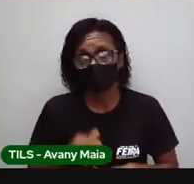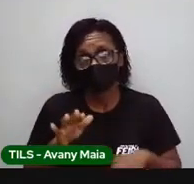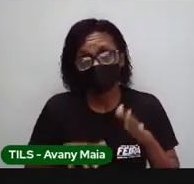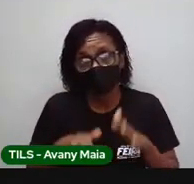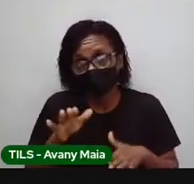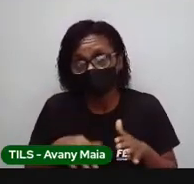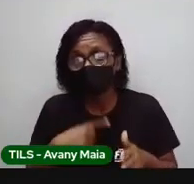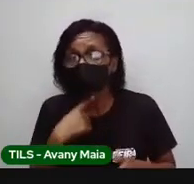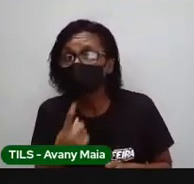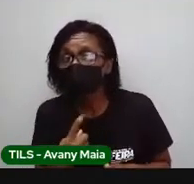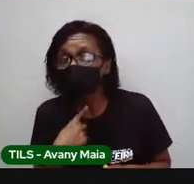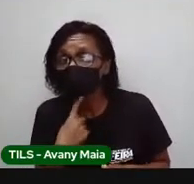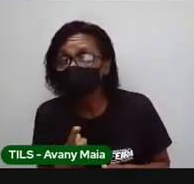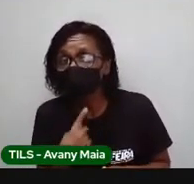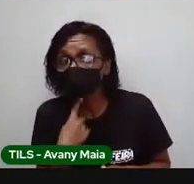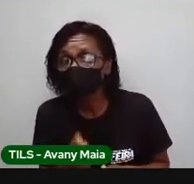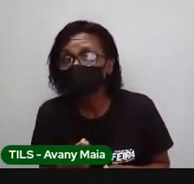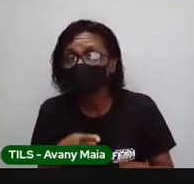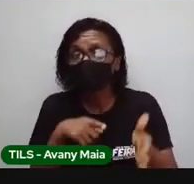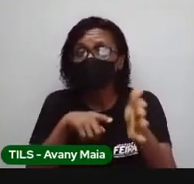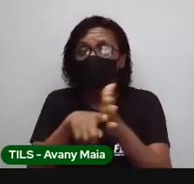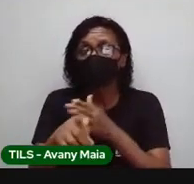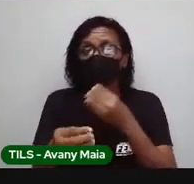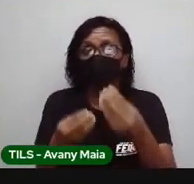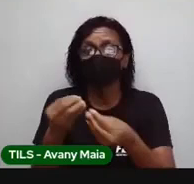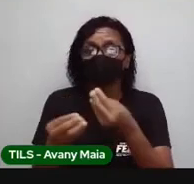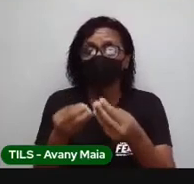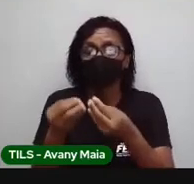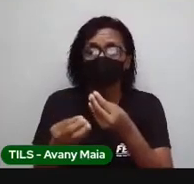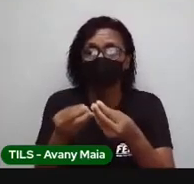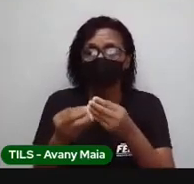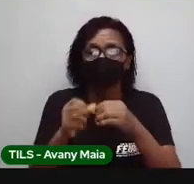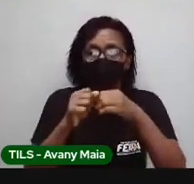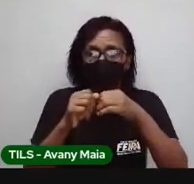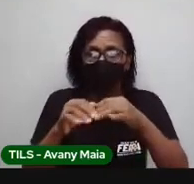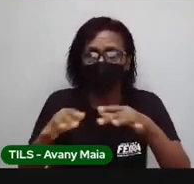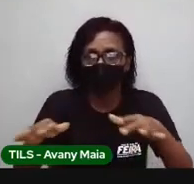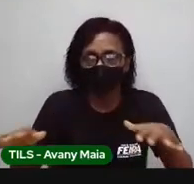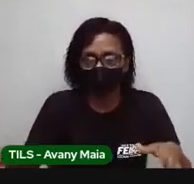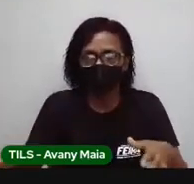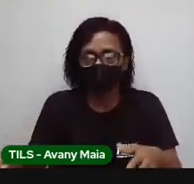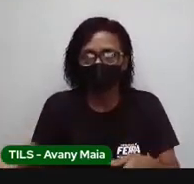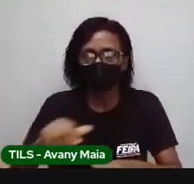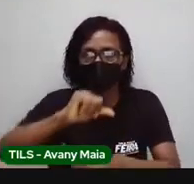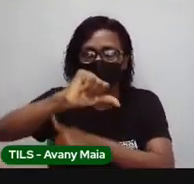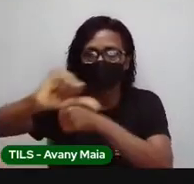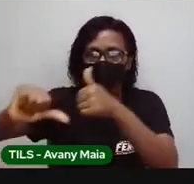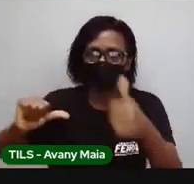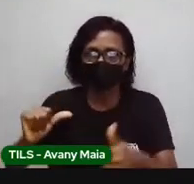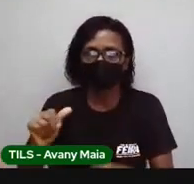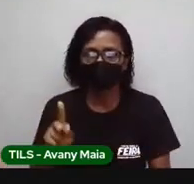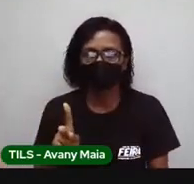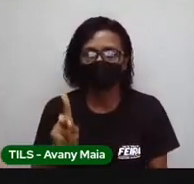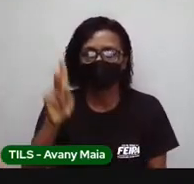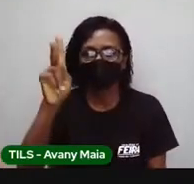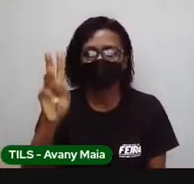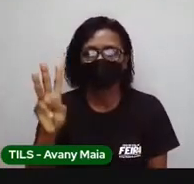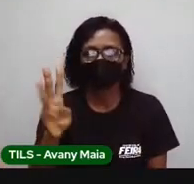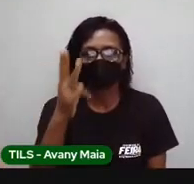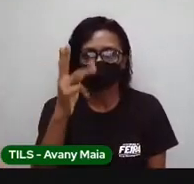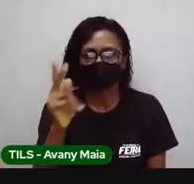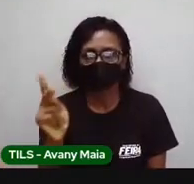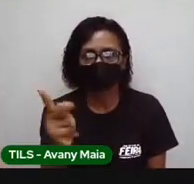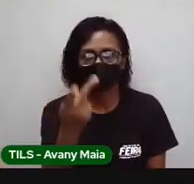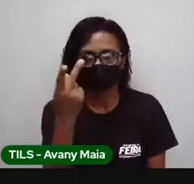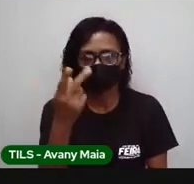perguntinha aqui, ó. Como fazer esse consumo ficar em quilowatts, hora? É isso